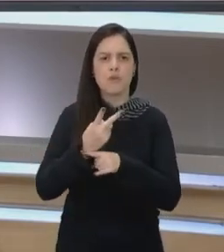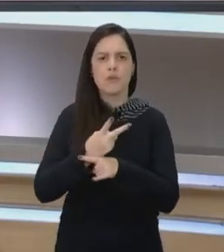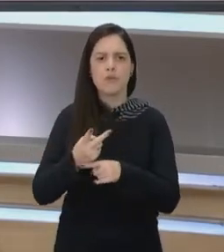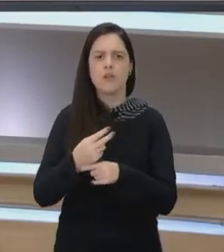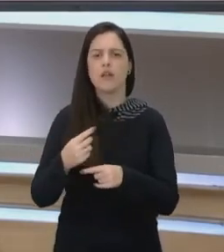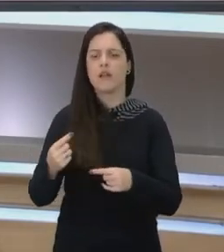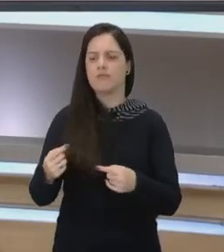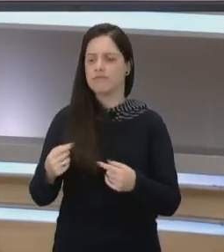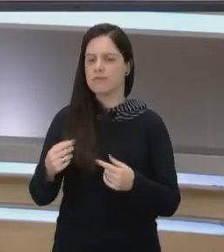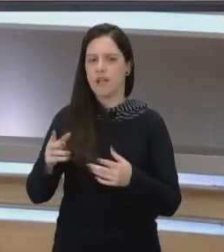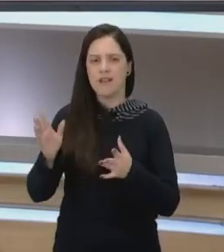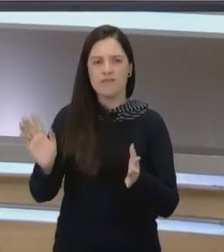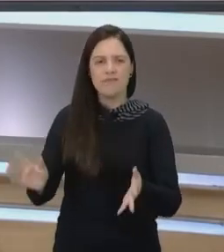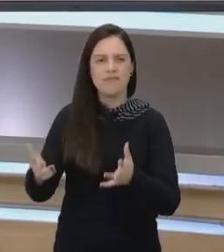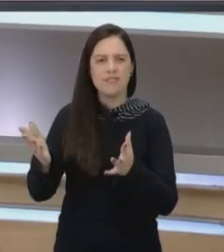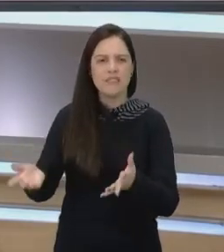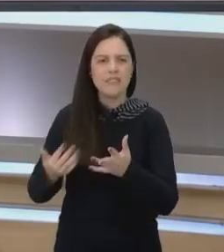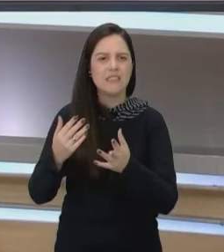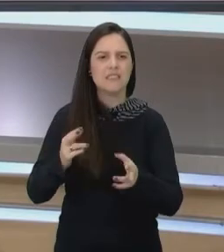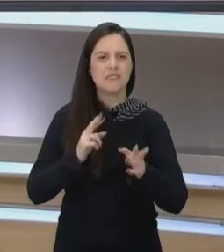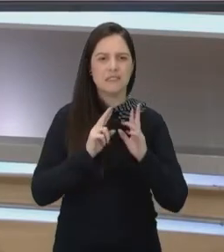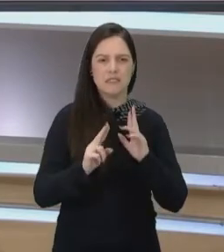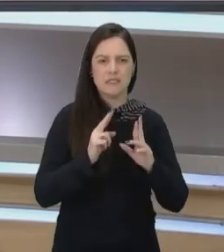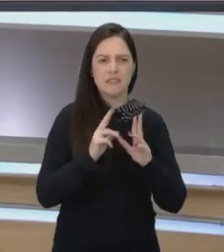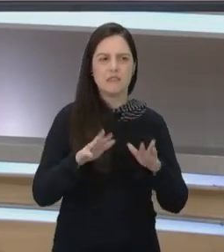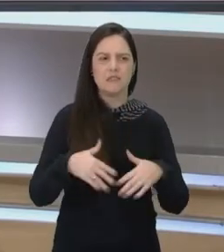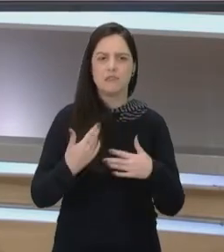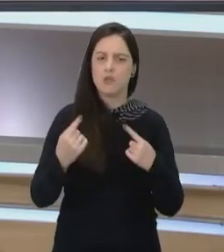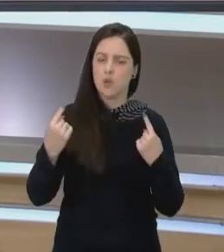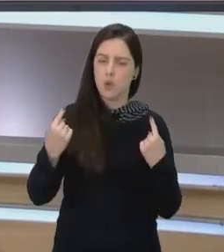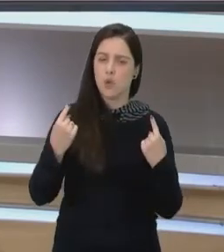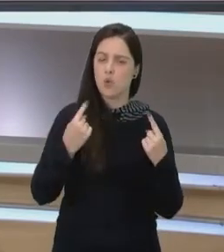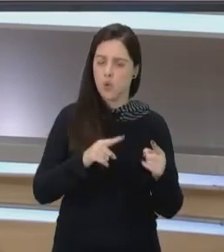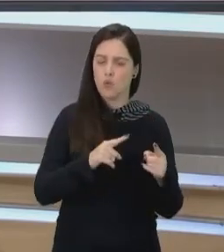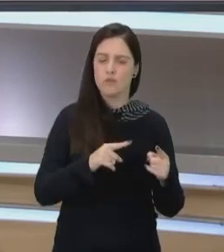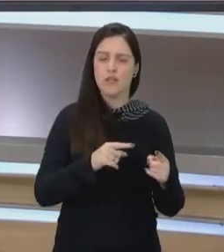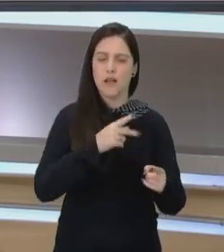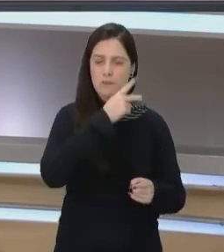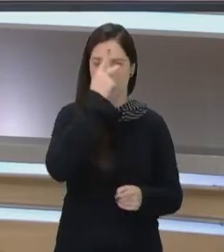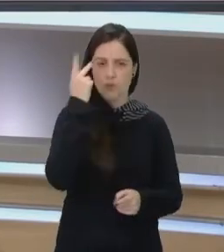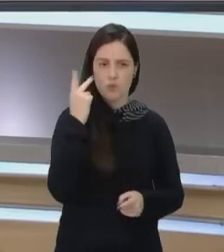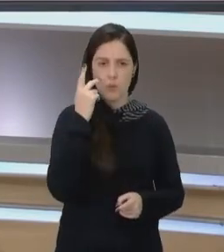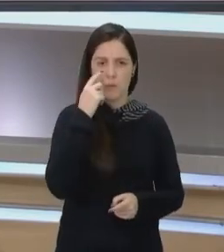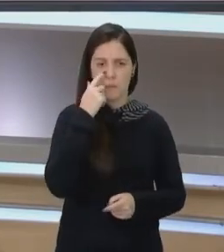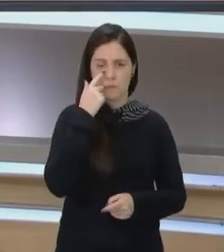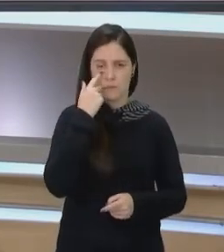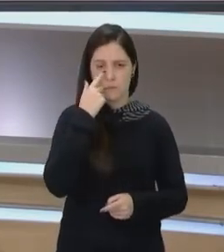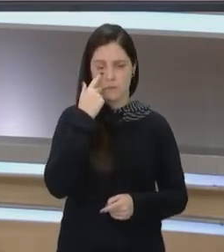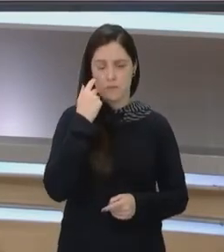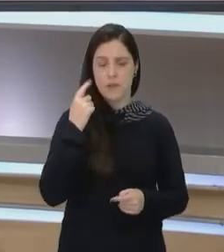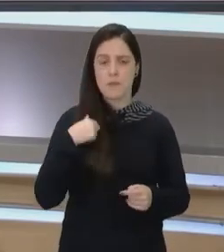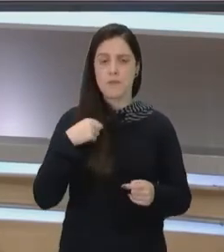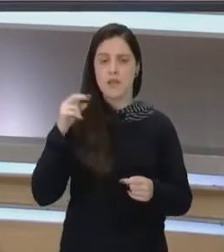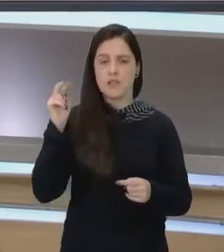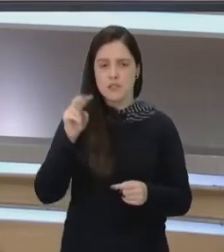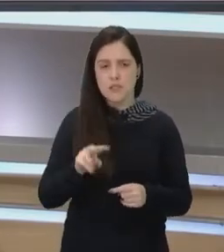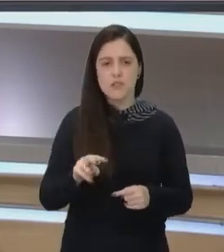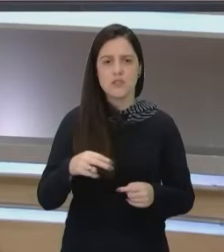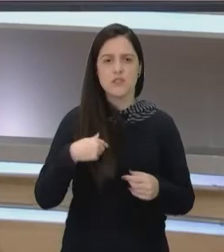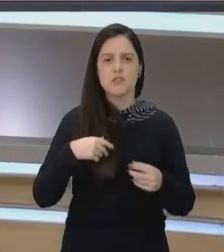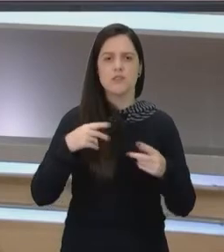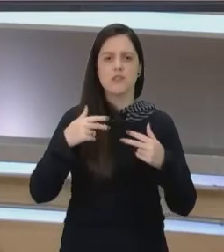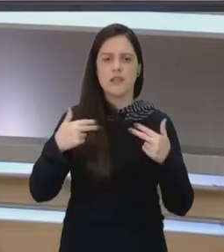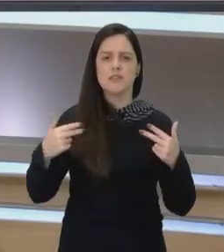desestimuladas a realizarem as denúncias contra os agressores para permanecerem nessa